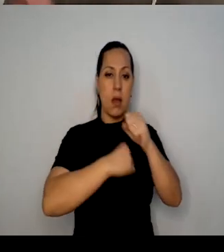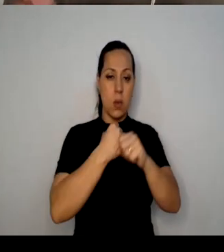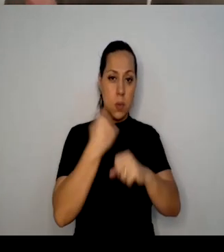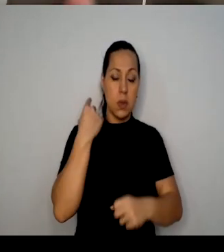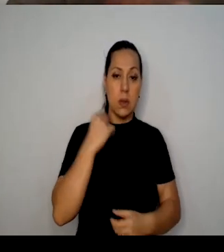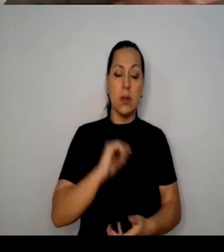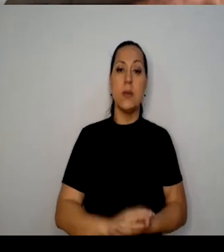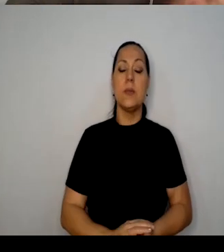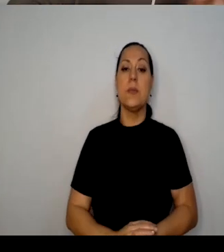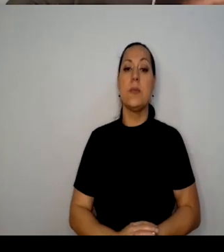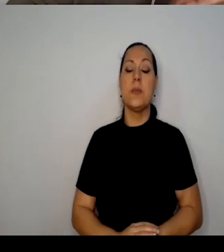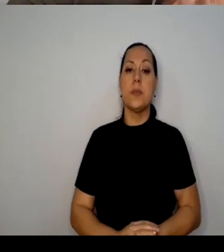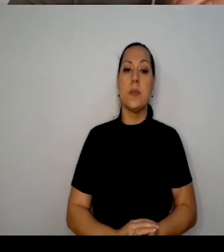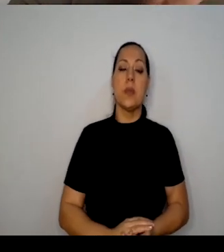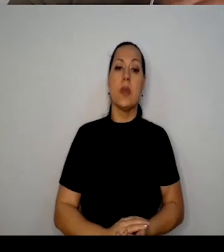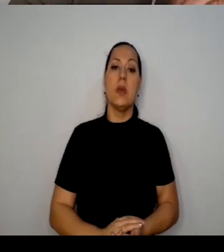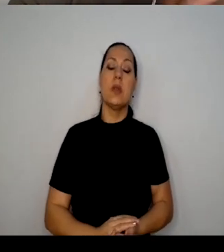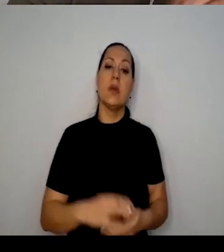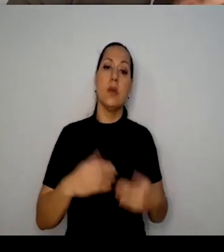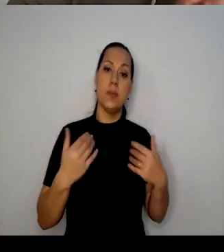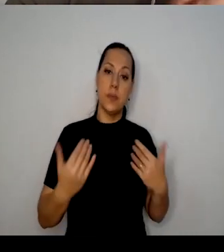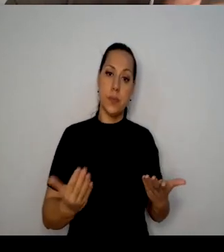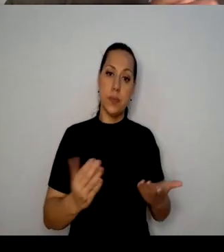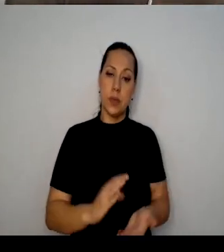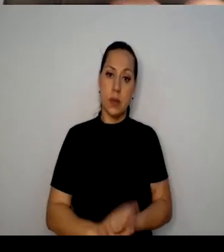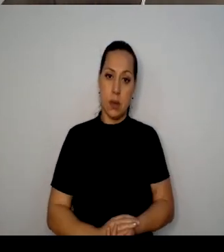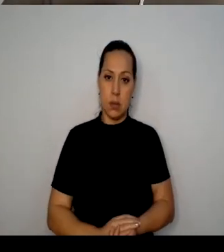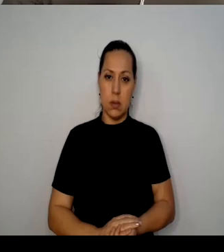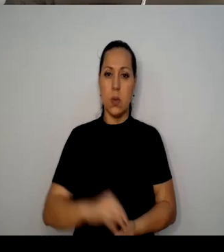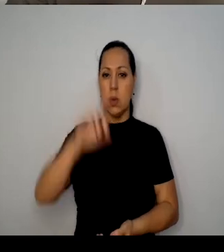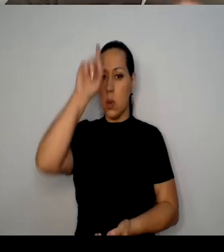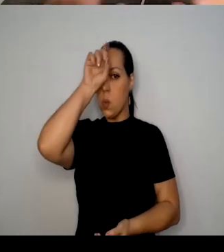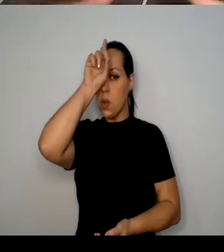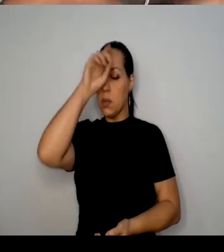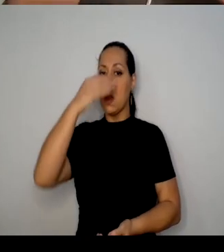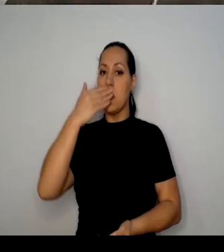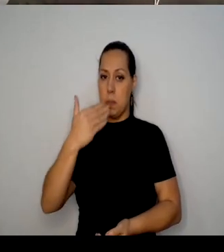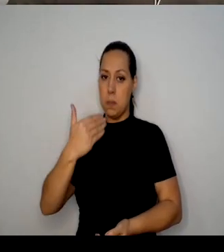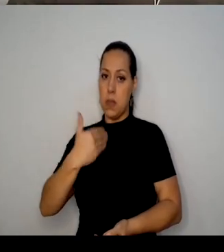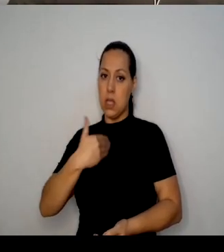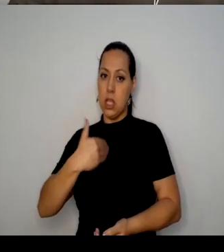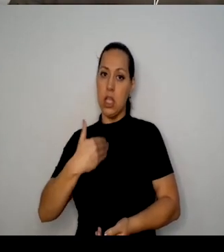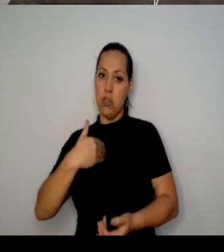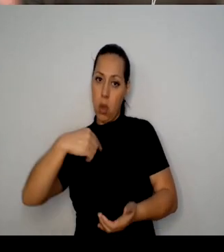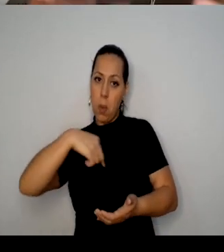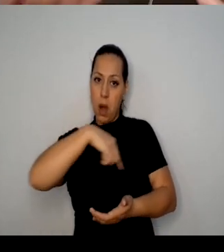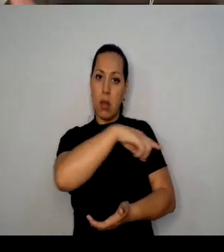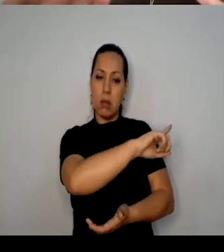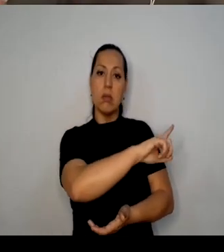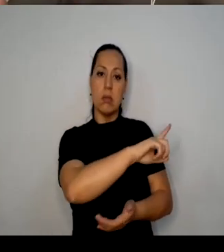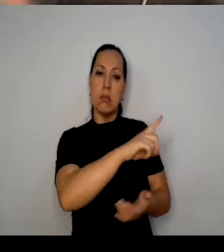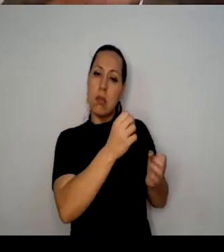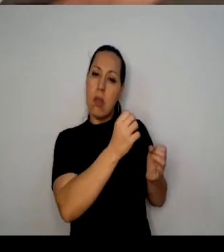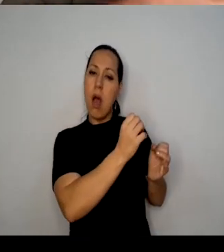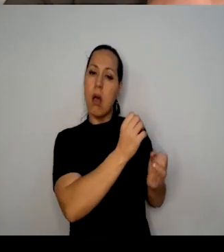quando a gente saiu do hospital por um a pedido do hospital e a serviço da saúde pública, lógico, era importante